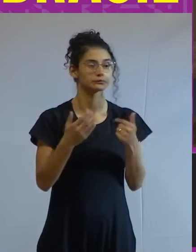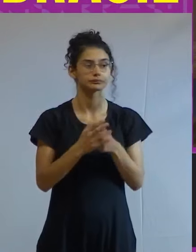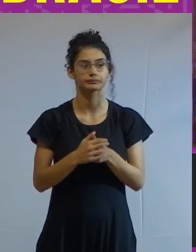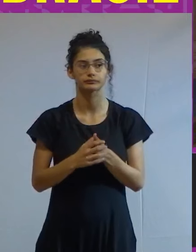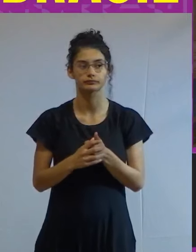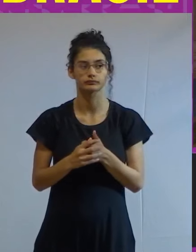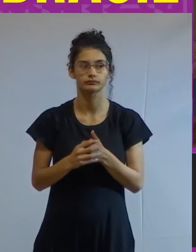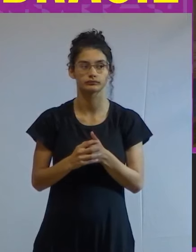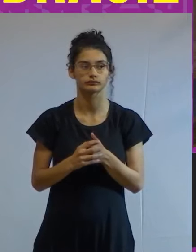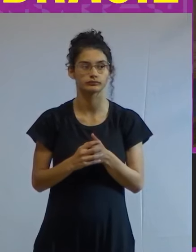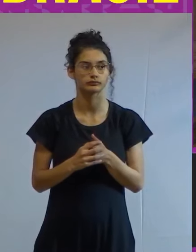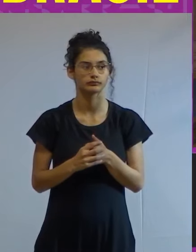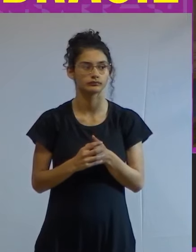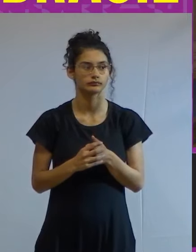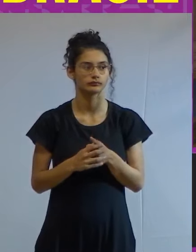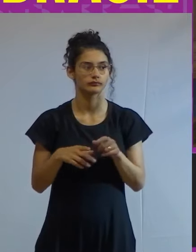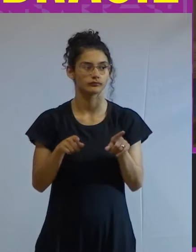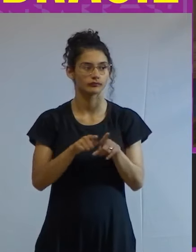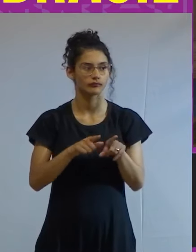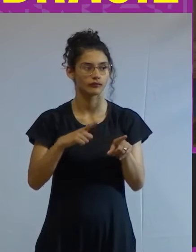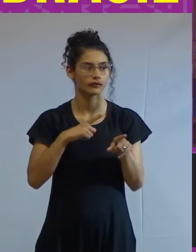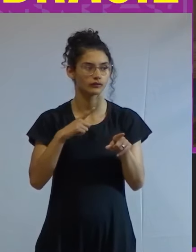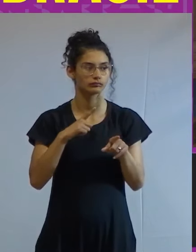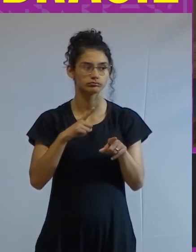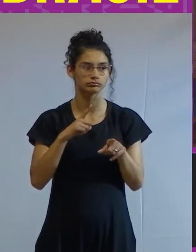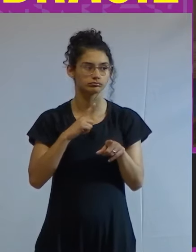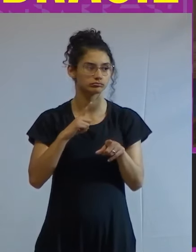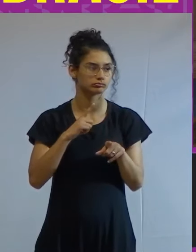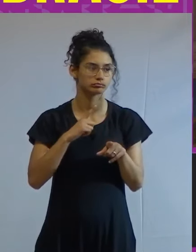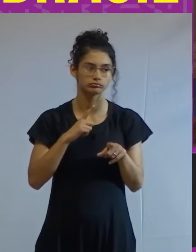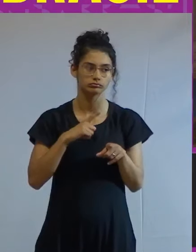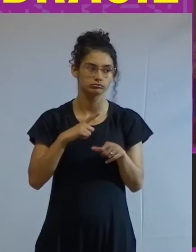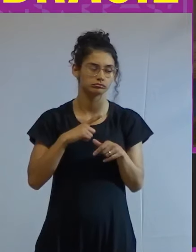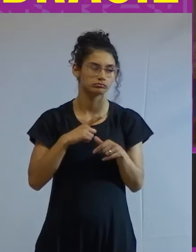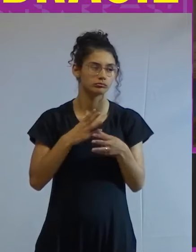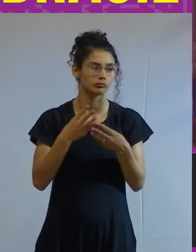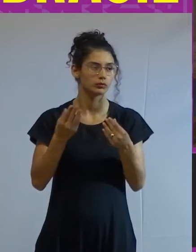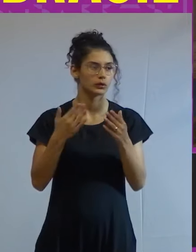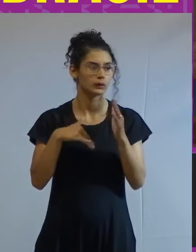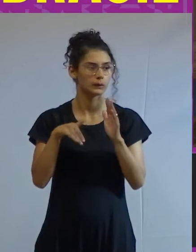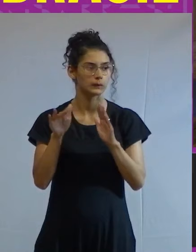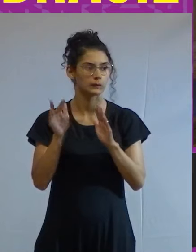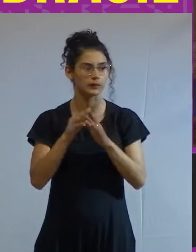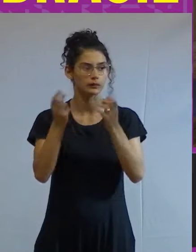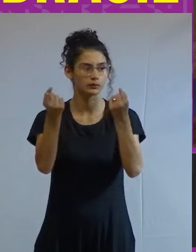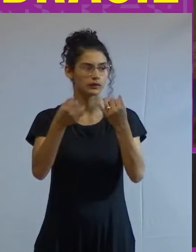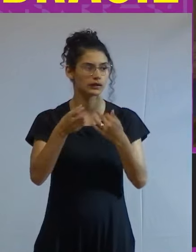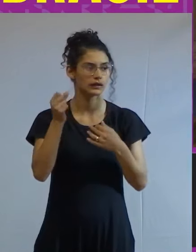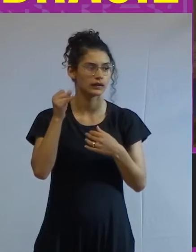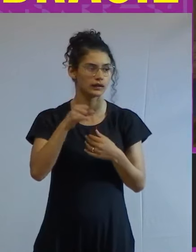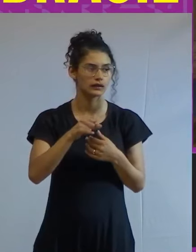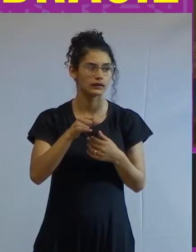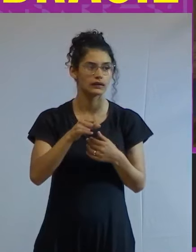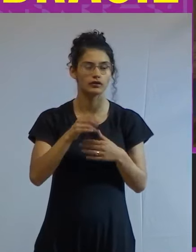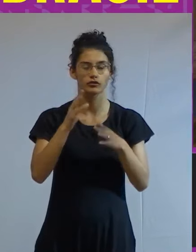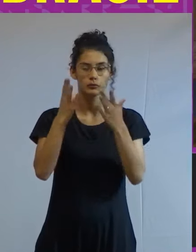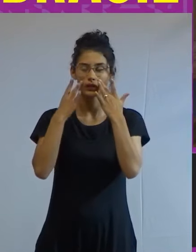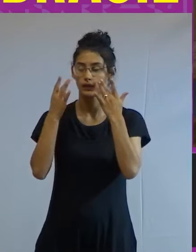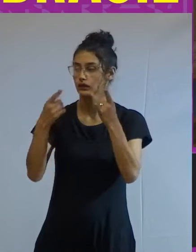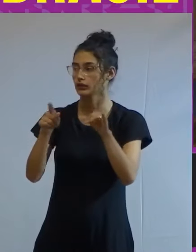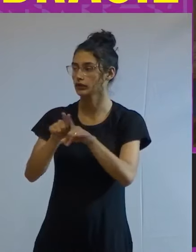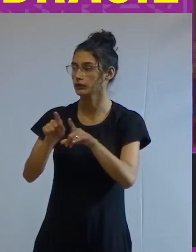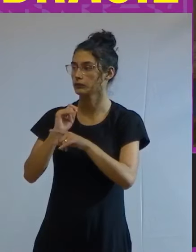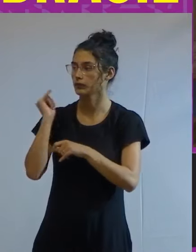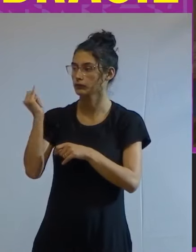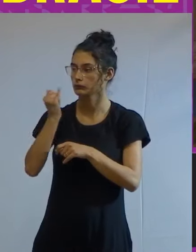eu não eu não teria muito mais a dizer sem chamar atenção para